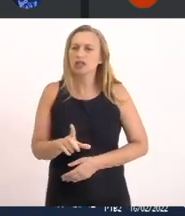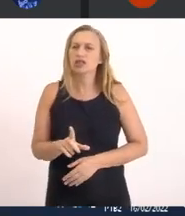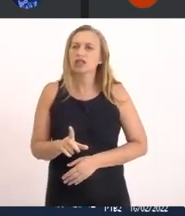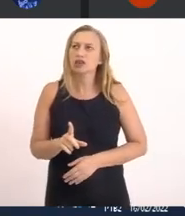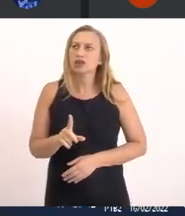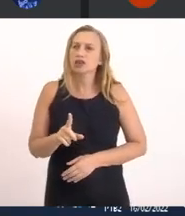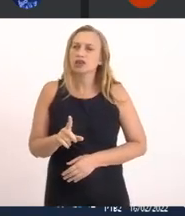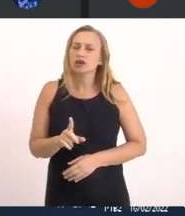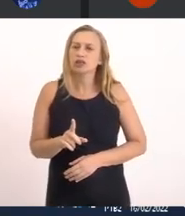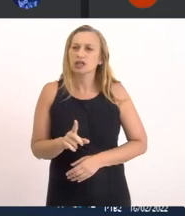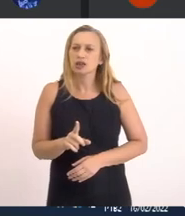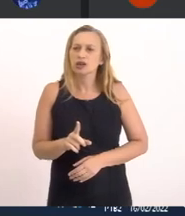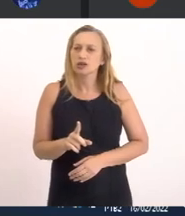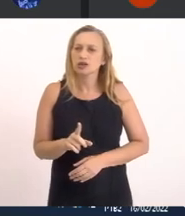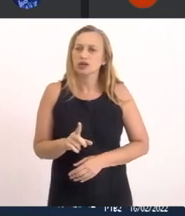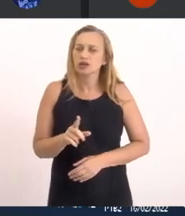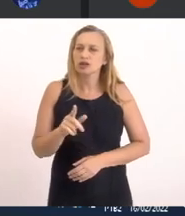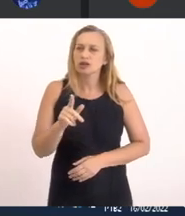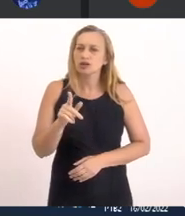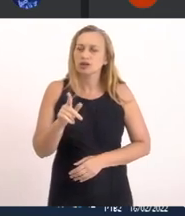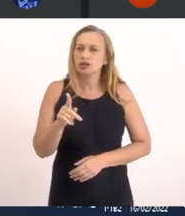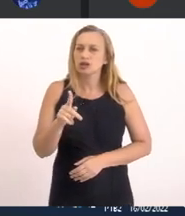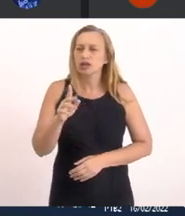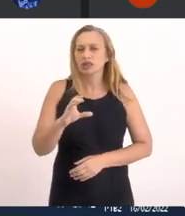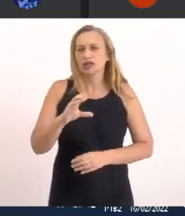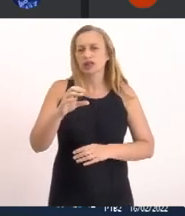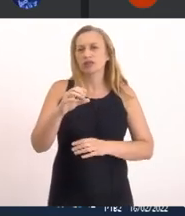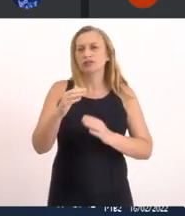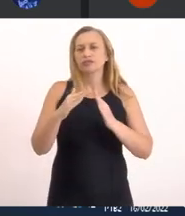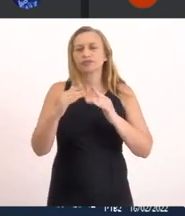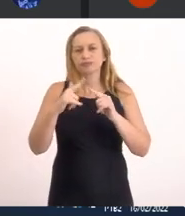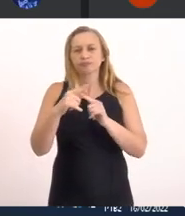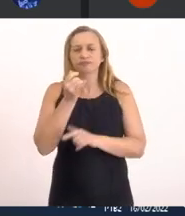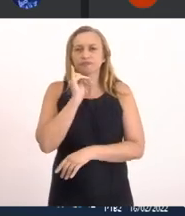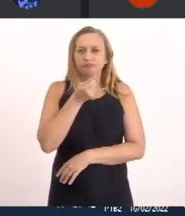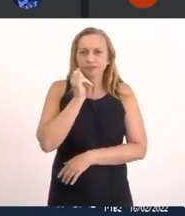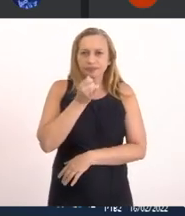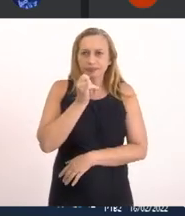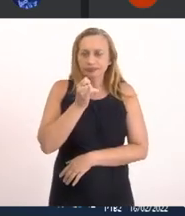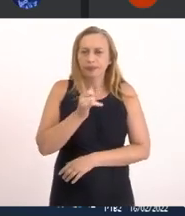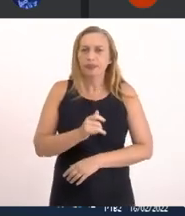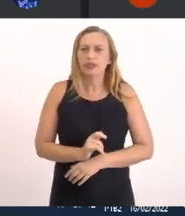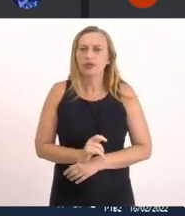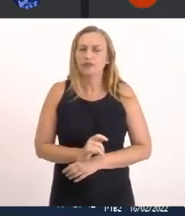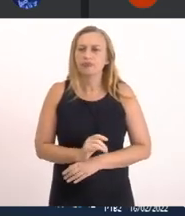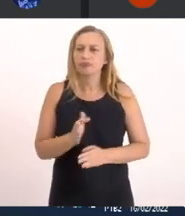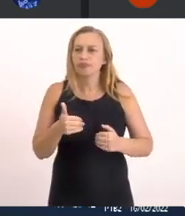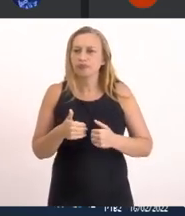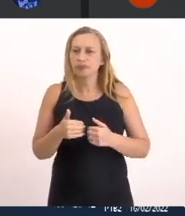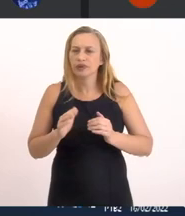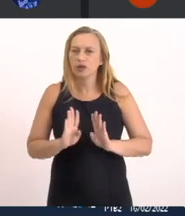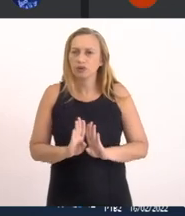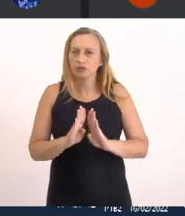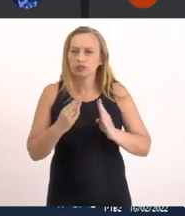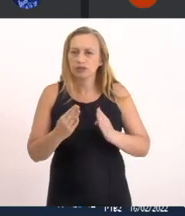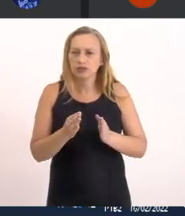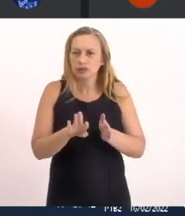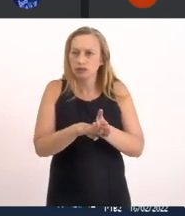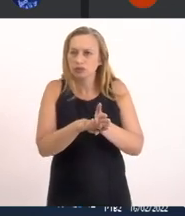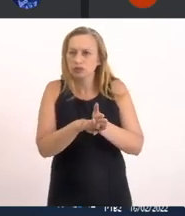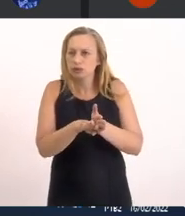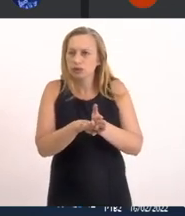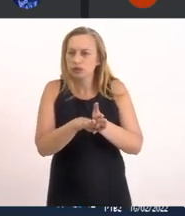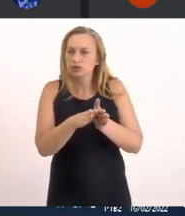alto Do promotório Da igreja Ele relata A abertura Do mar Com a